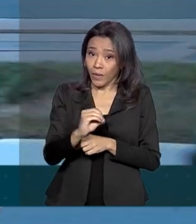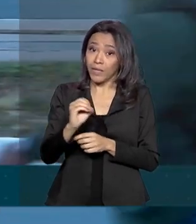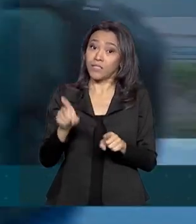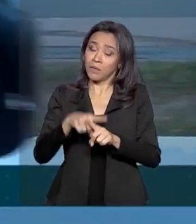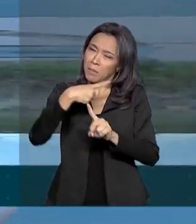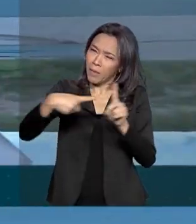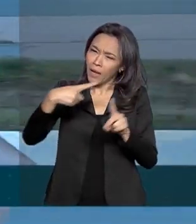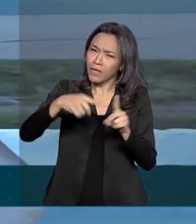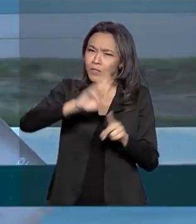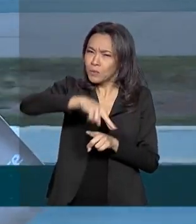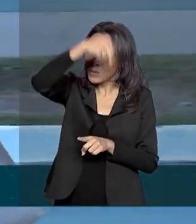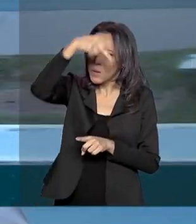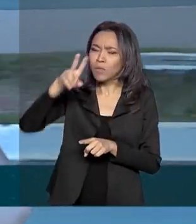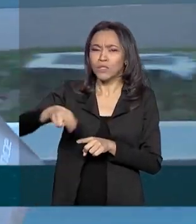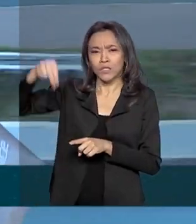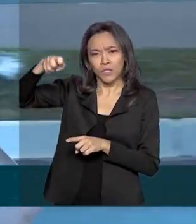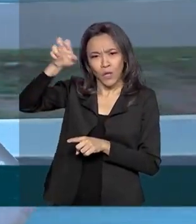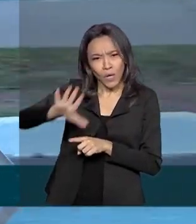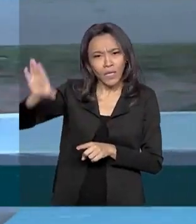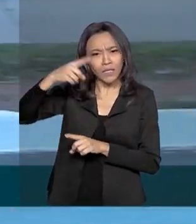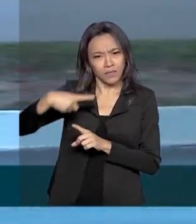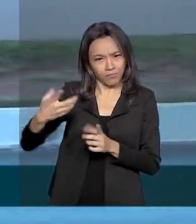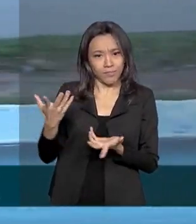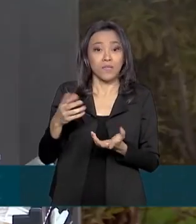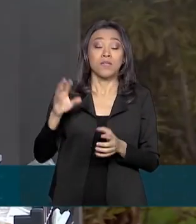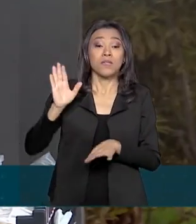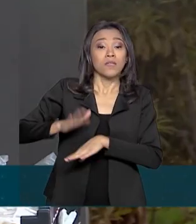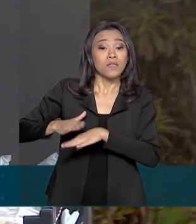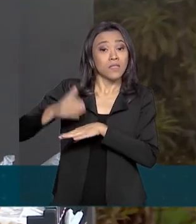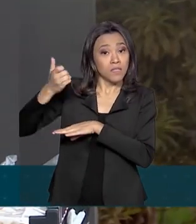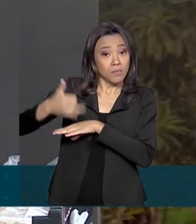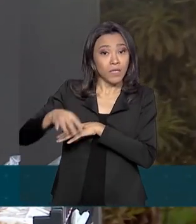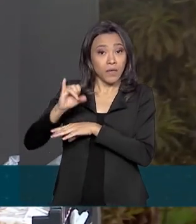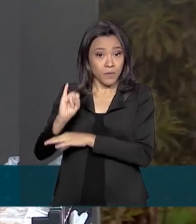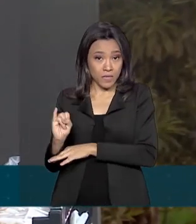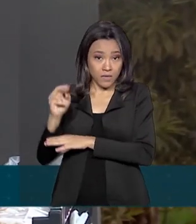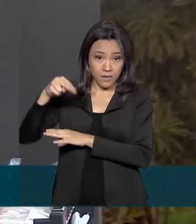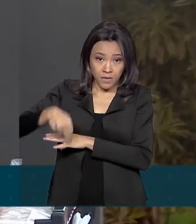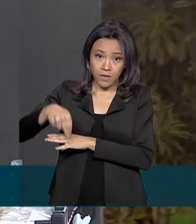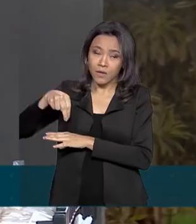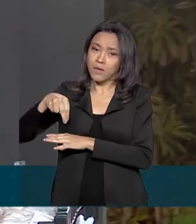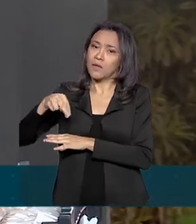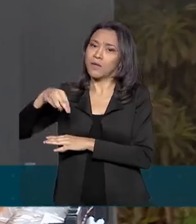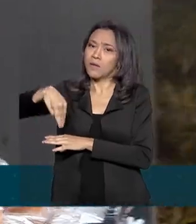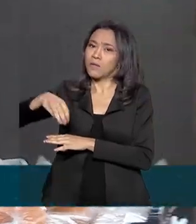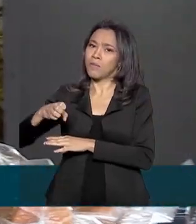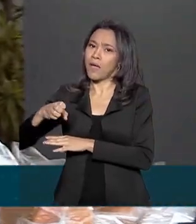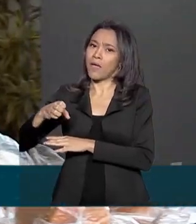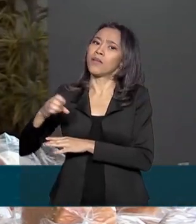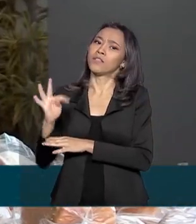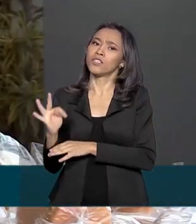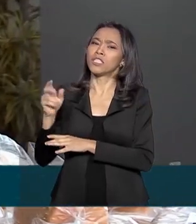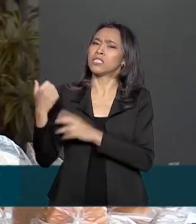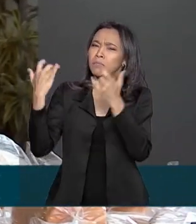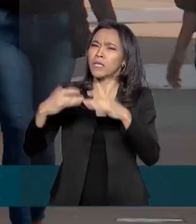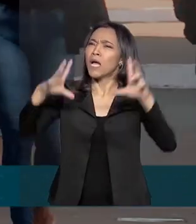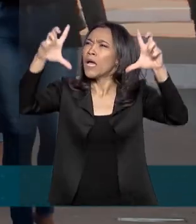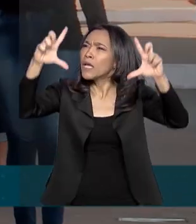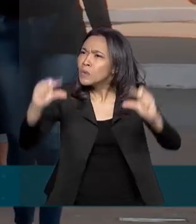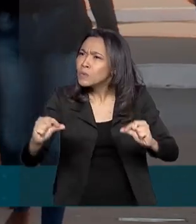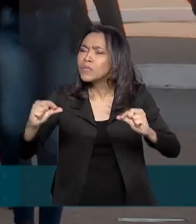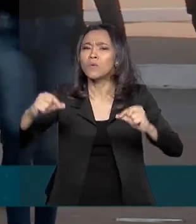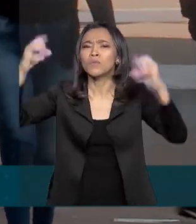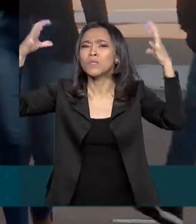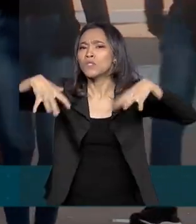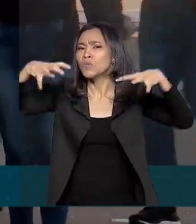norte e nordeste. De acordo com o IMET, Instituto Nacional de Meteorologia, a diminuição da chuva em boa parte do país